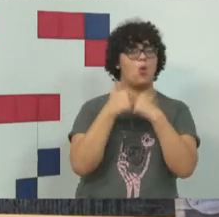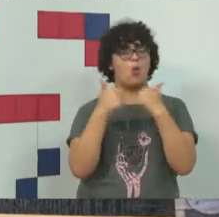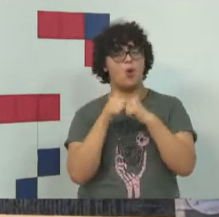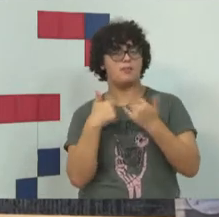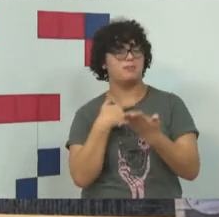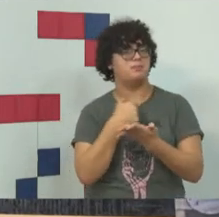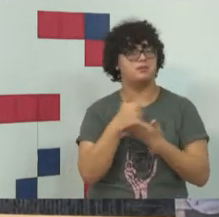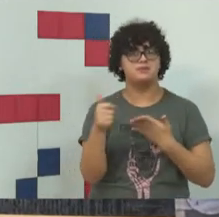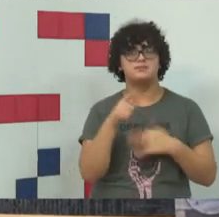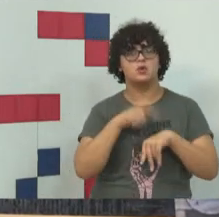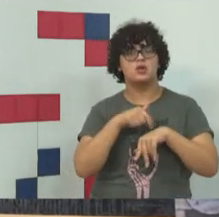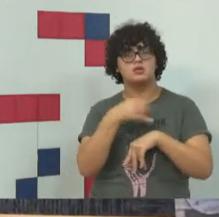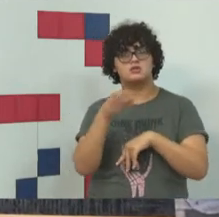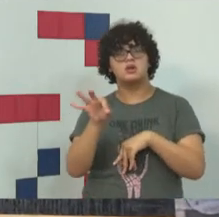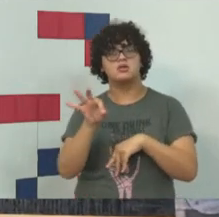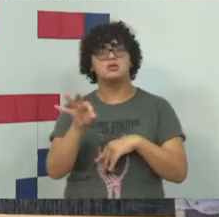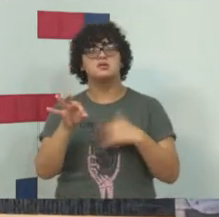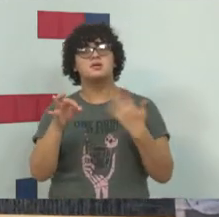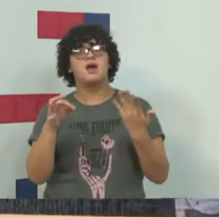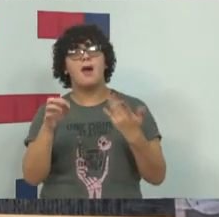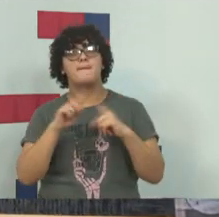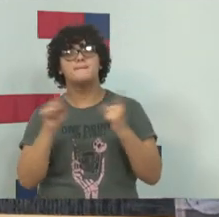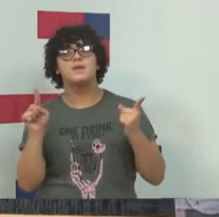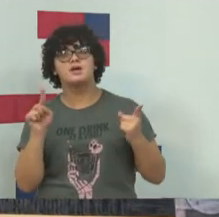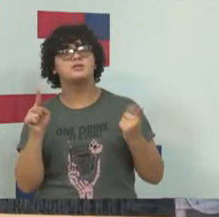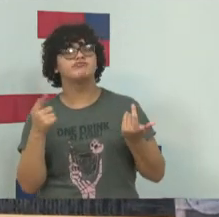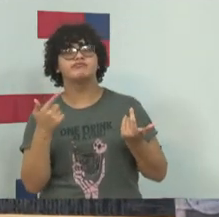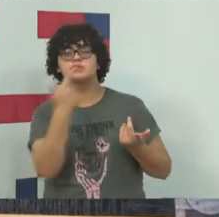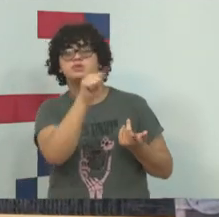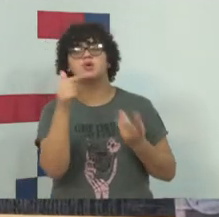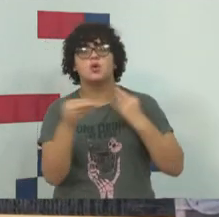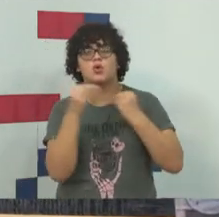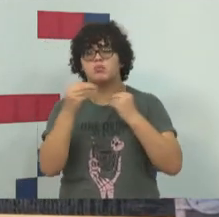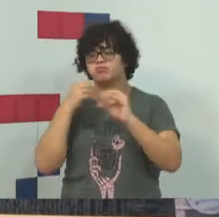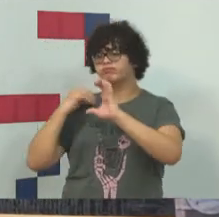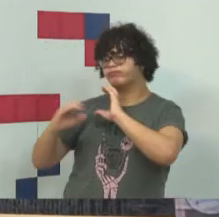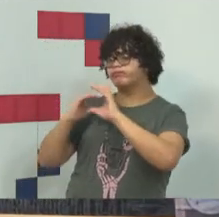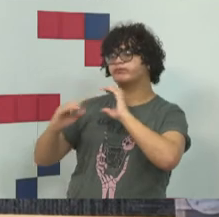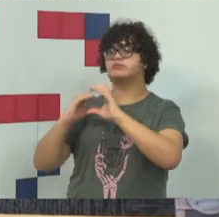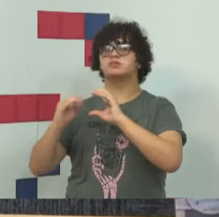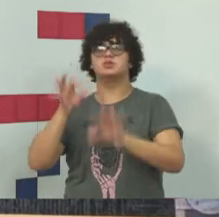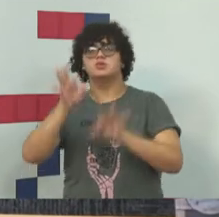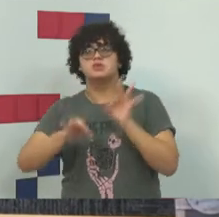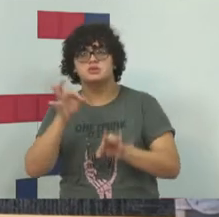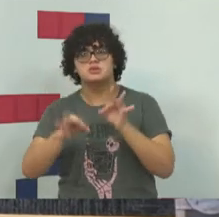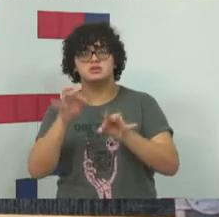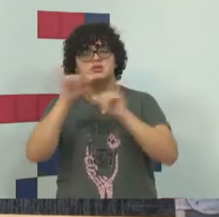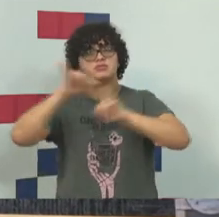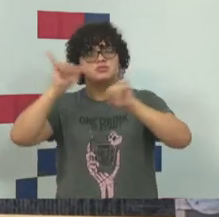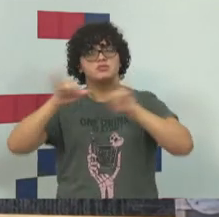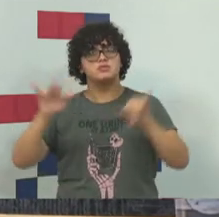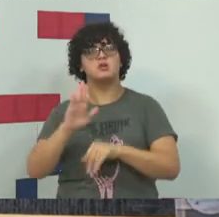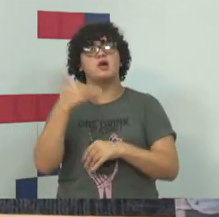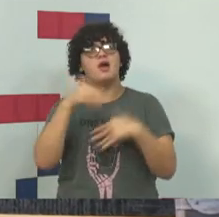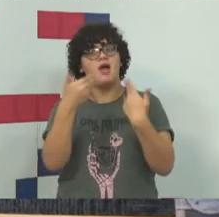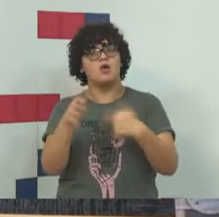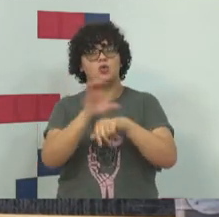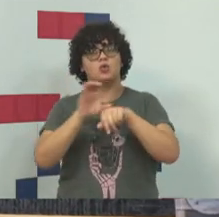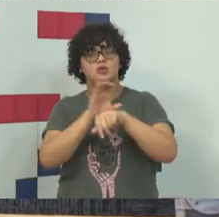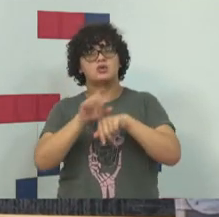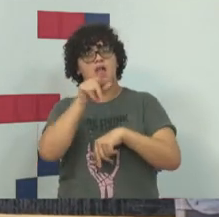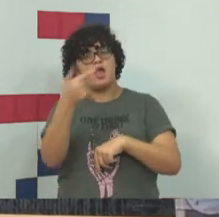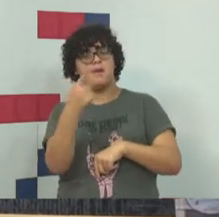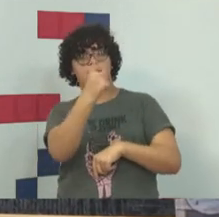passou no horário certo, eles não têm como ter acesso à justiça. É aquela propaganda enganosa que a Constituição fez em